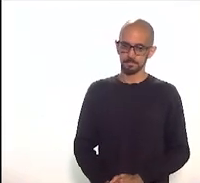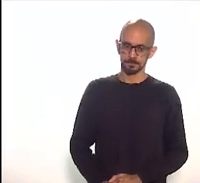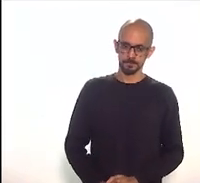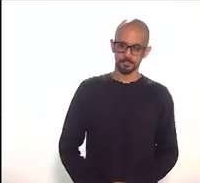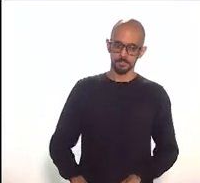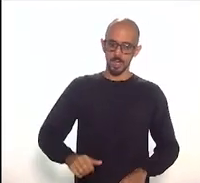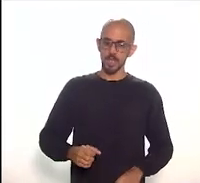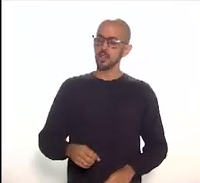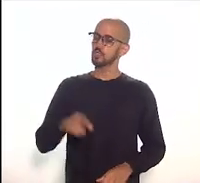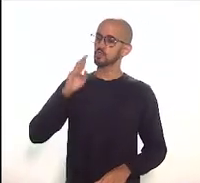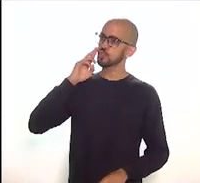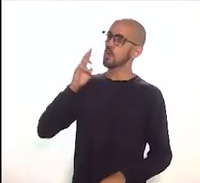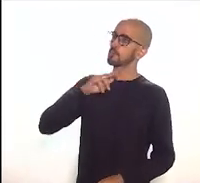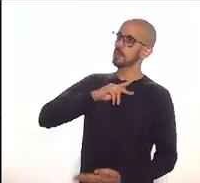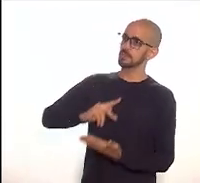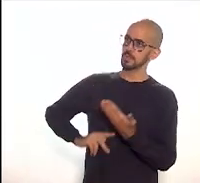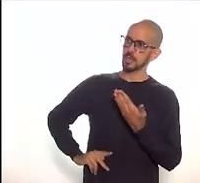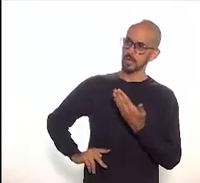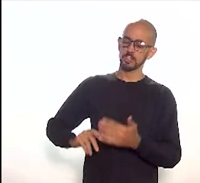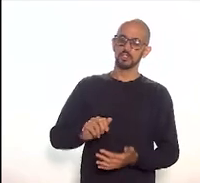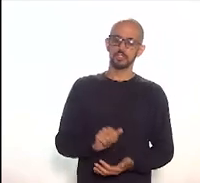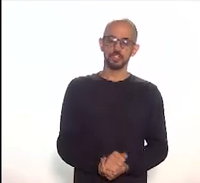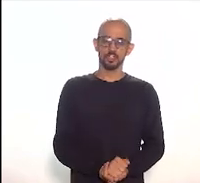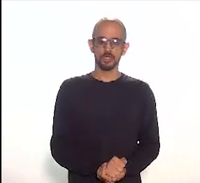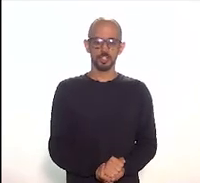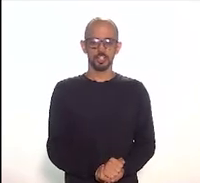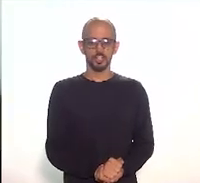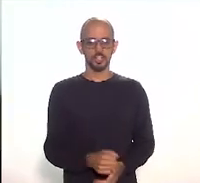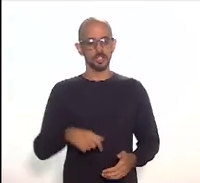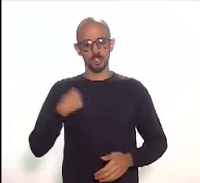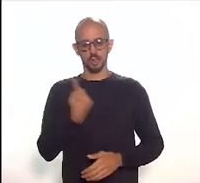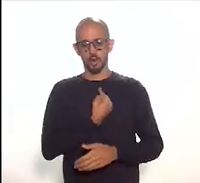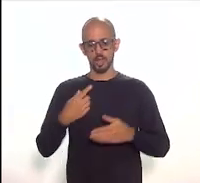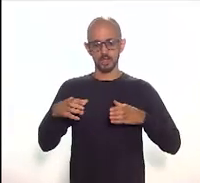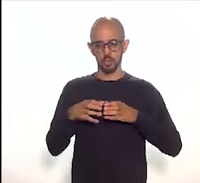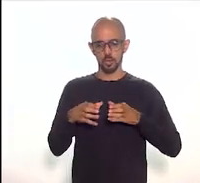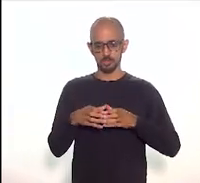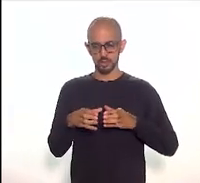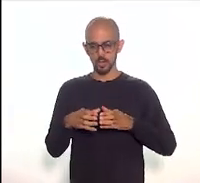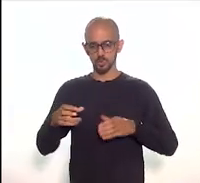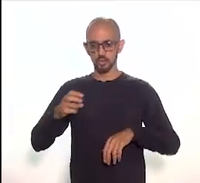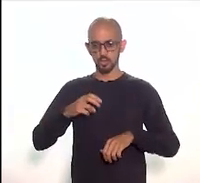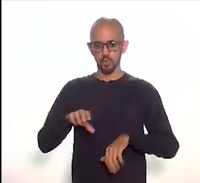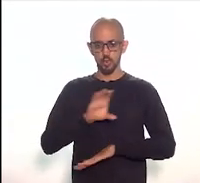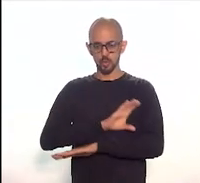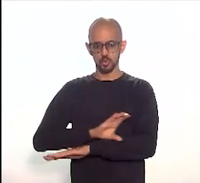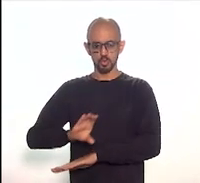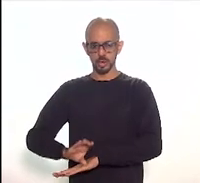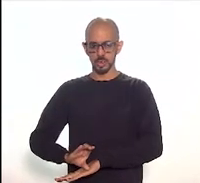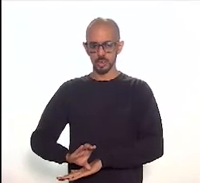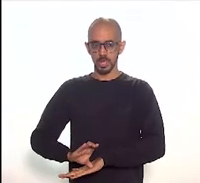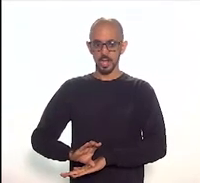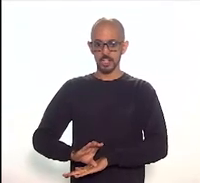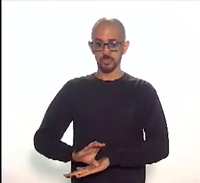Senhor presidente da nossa Comissão de Cultura, deputado Elmar Coelho,